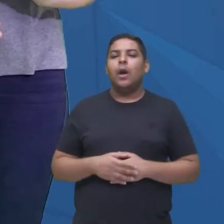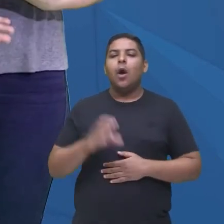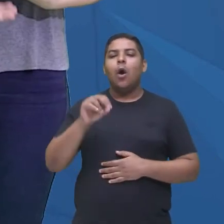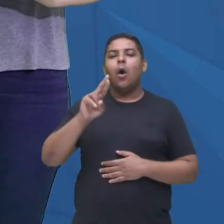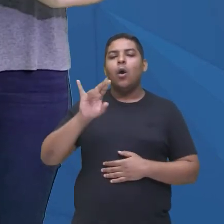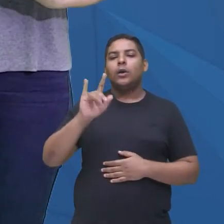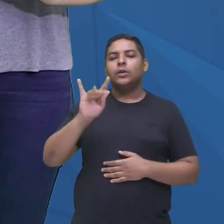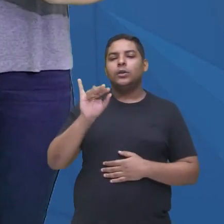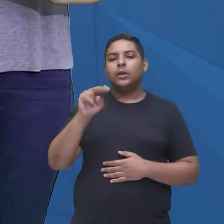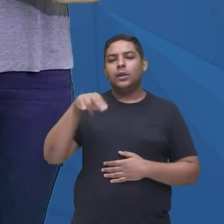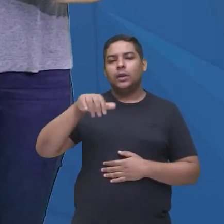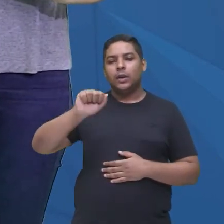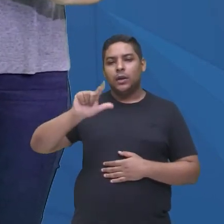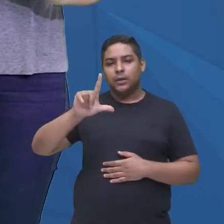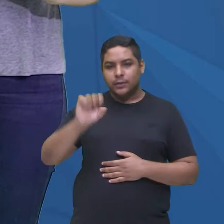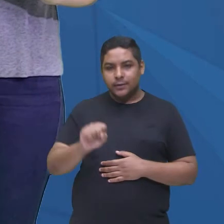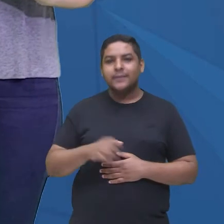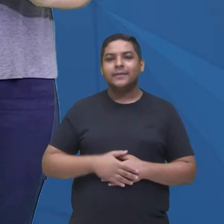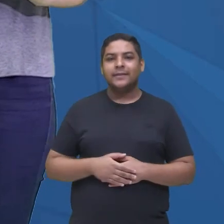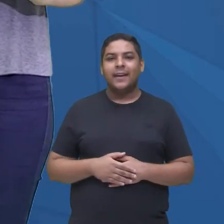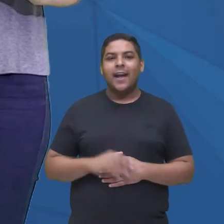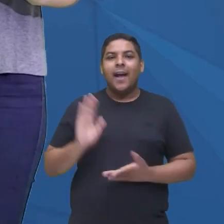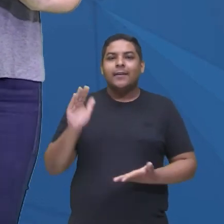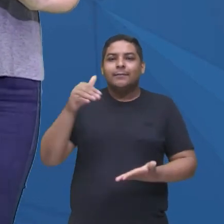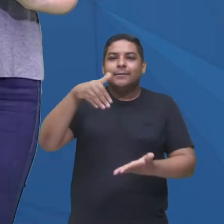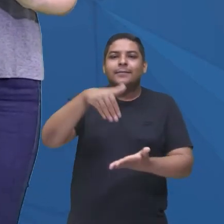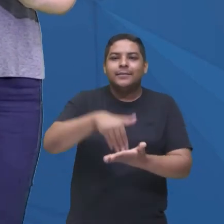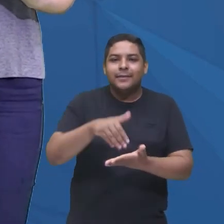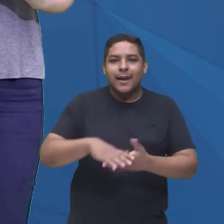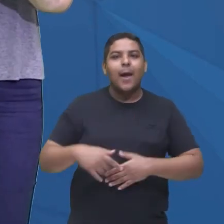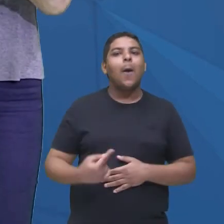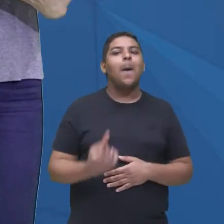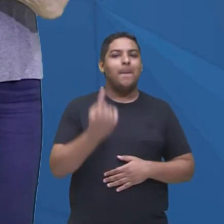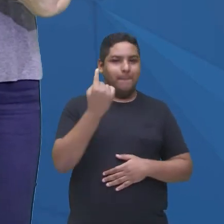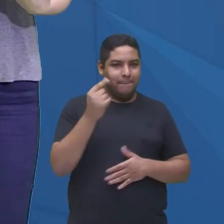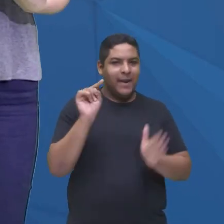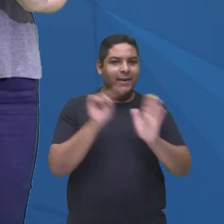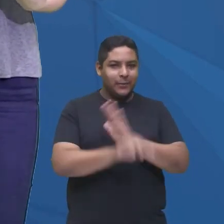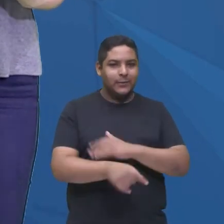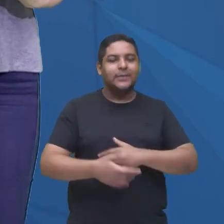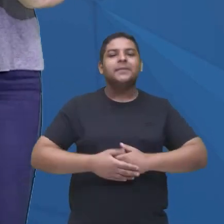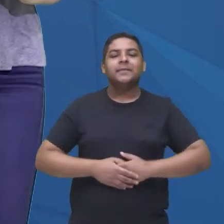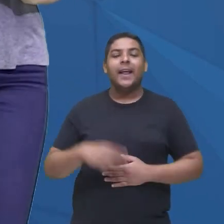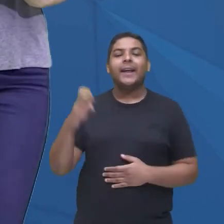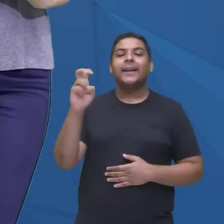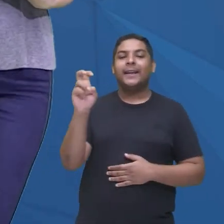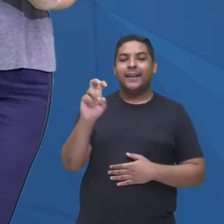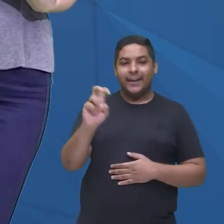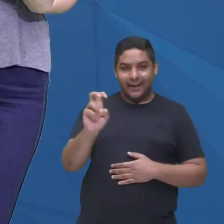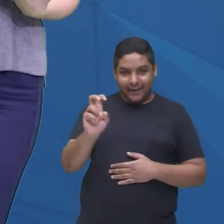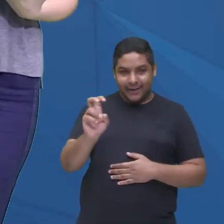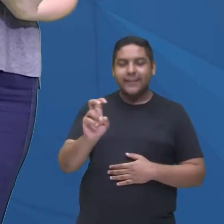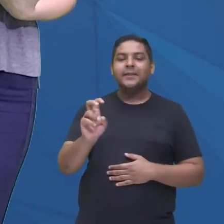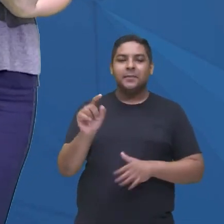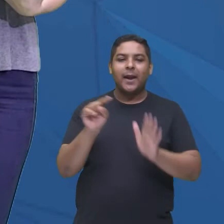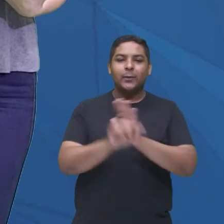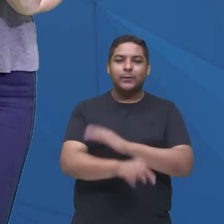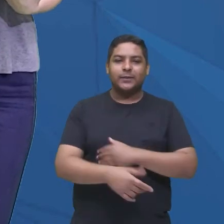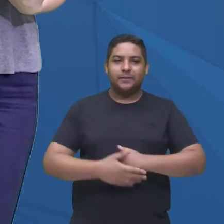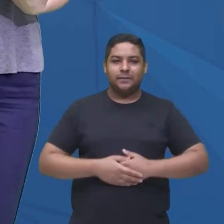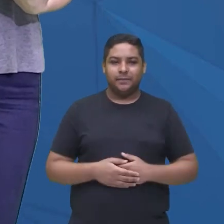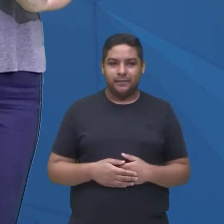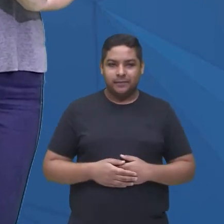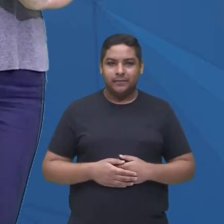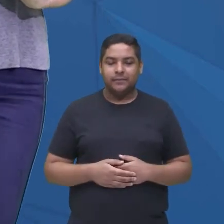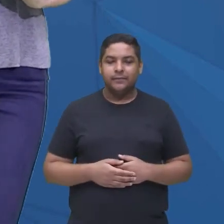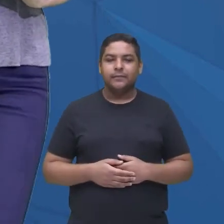tá bom? Então, tá encerrando, tá encerrando, mas a gente tem mais perguntas, olha só, quinta pergunta do nosso quiz, e aí